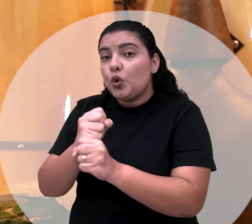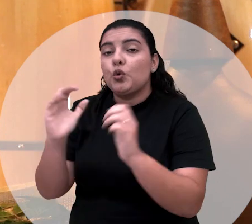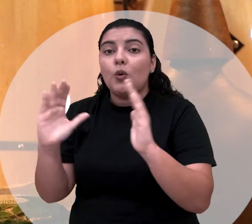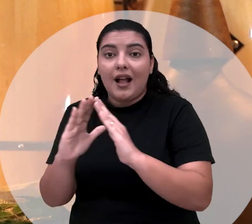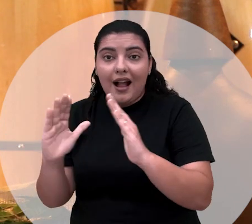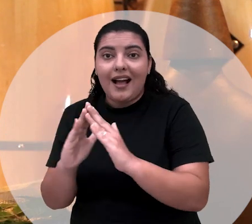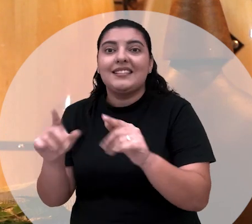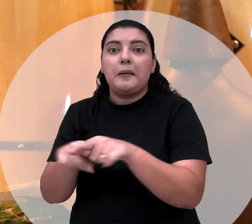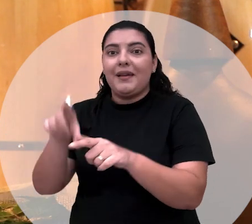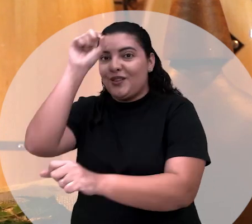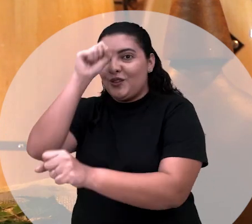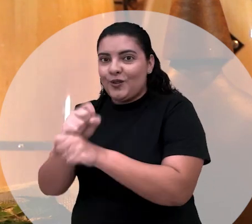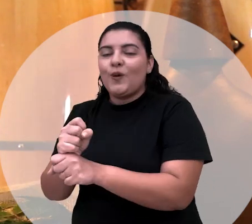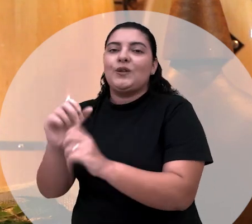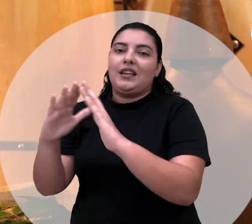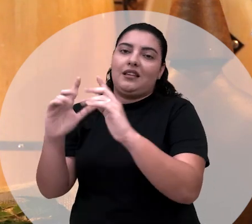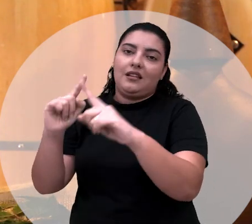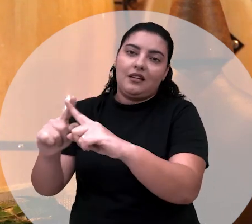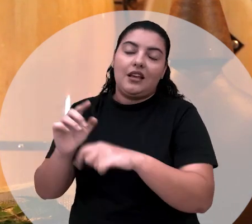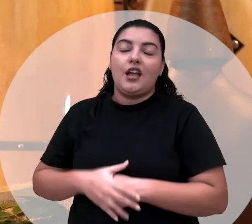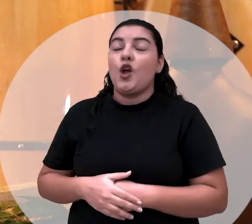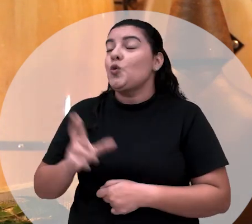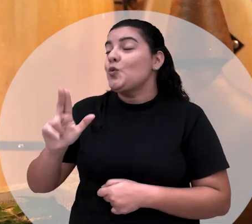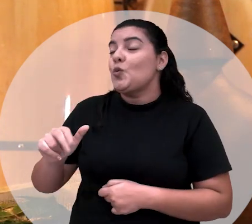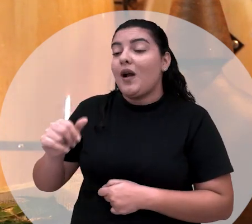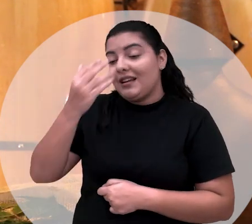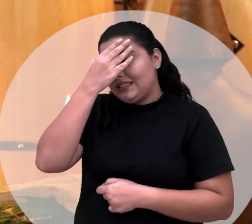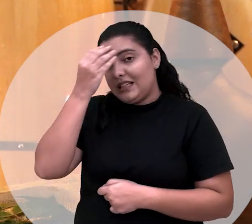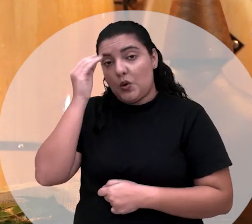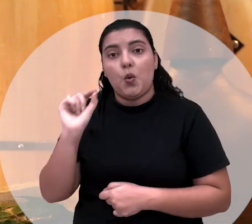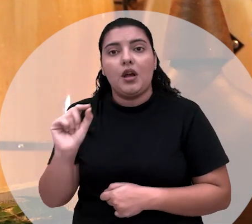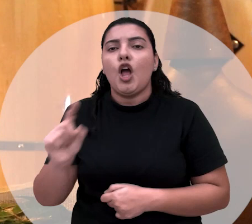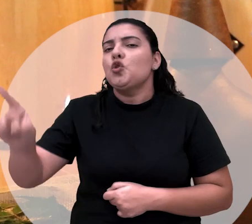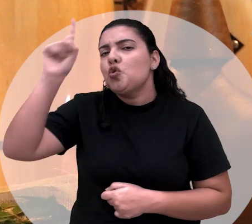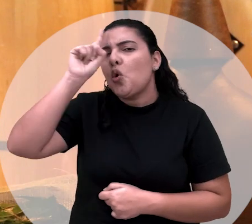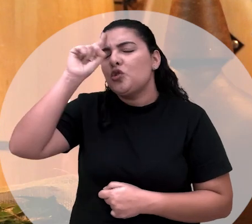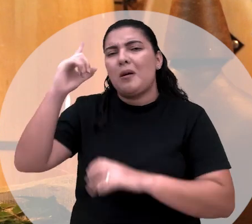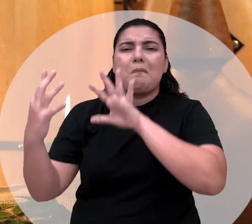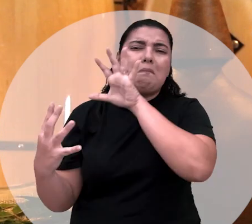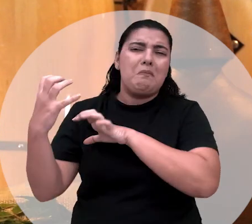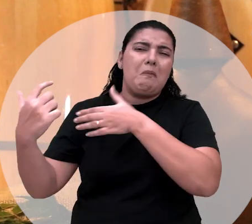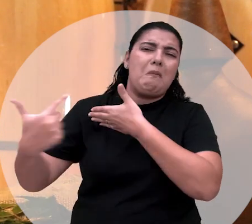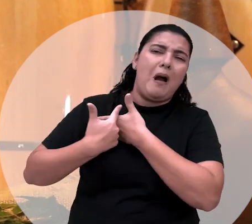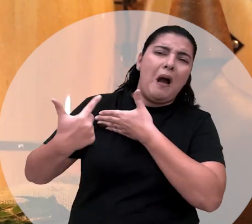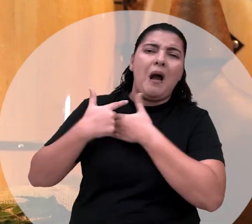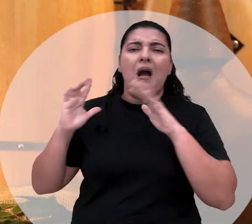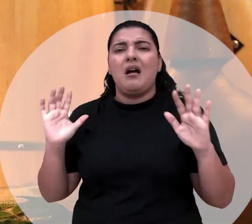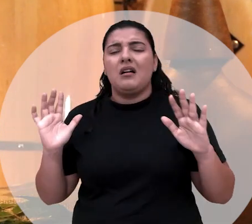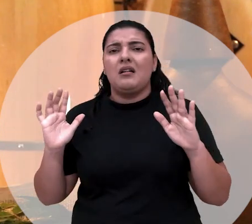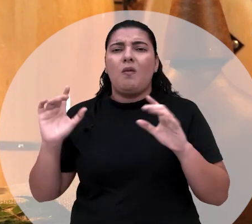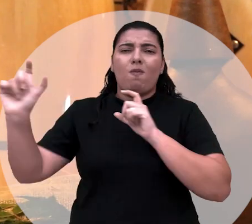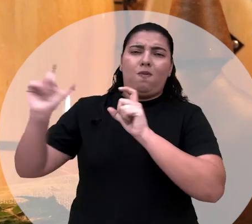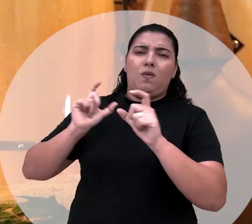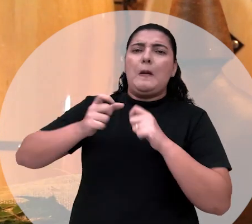igreja. Nunca me esqueci disso. Todo dia era briga. Todo dia eles colhambaram meus caboclo pelo